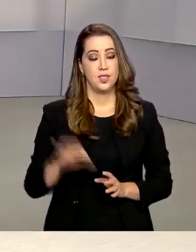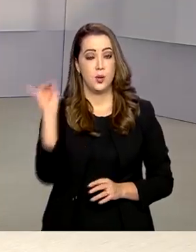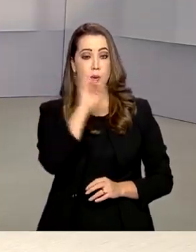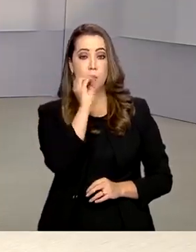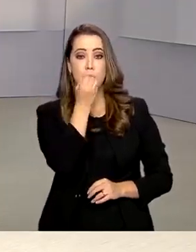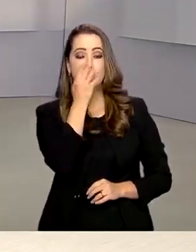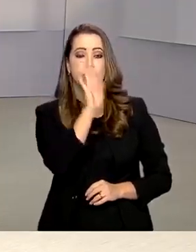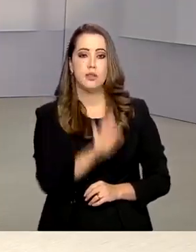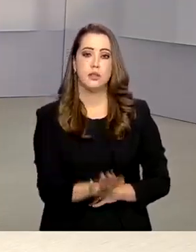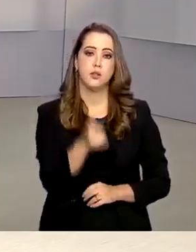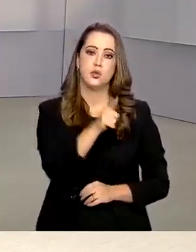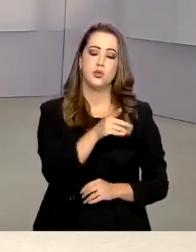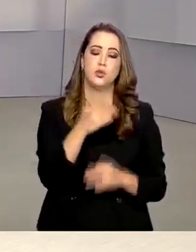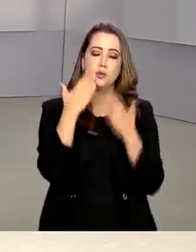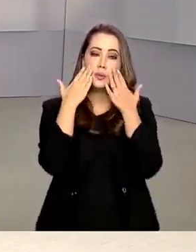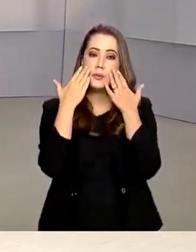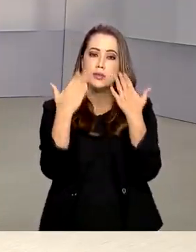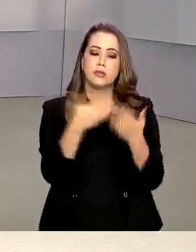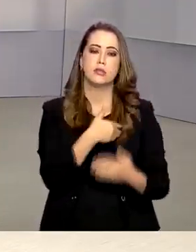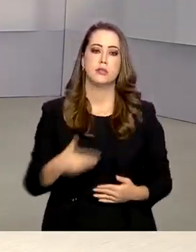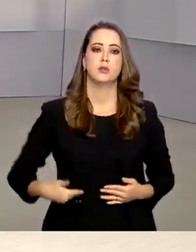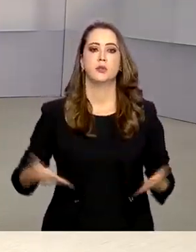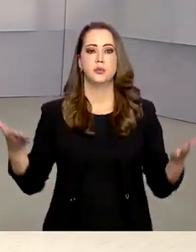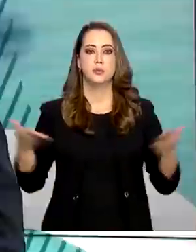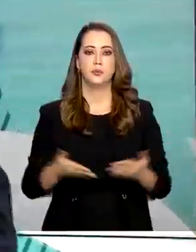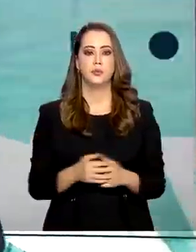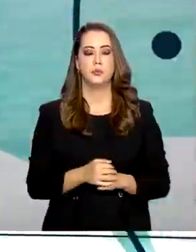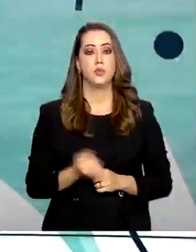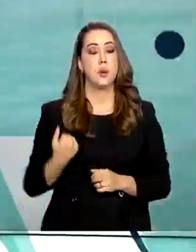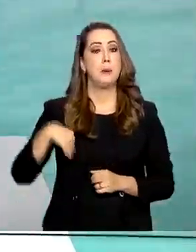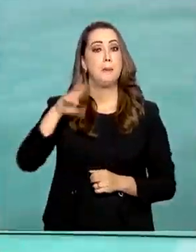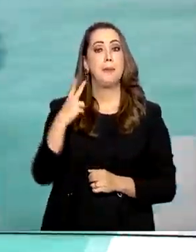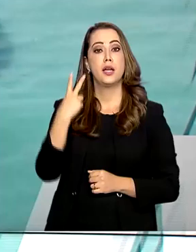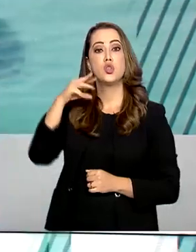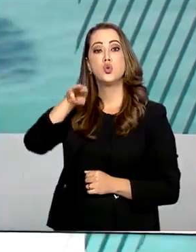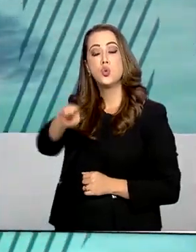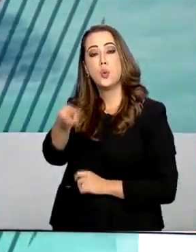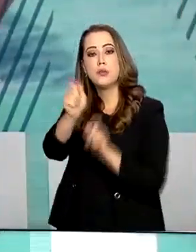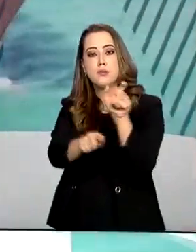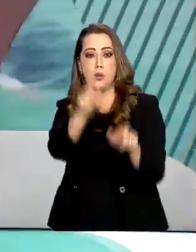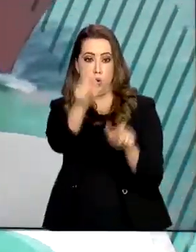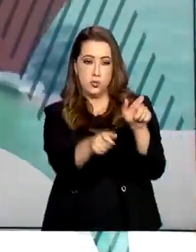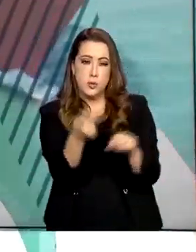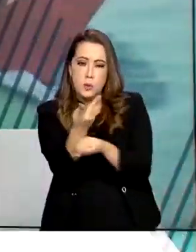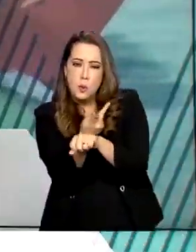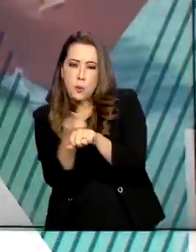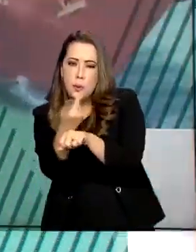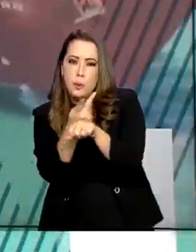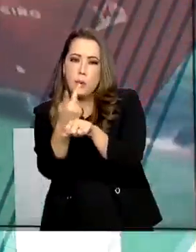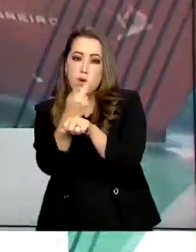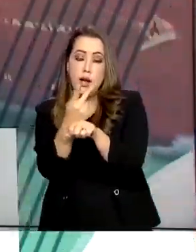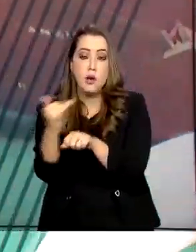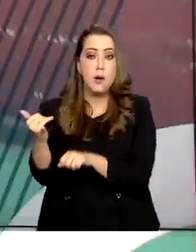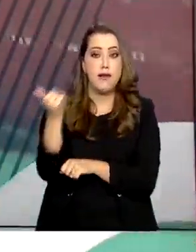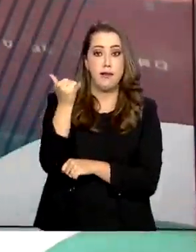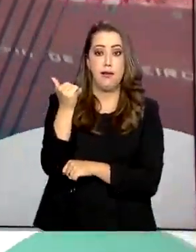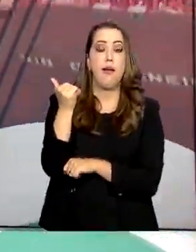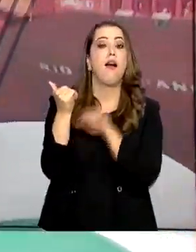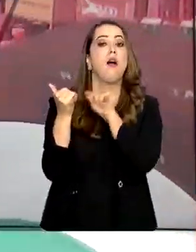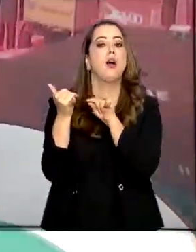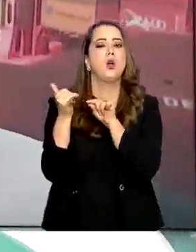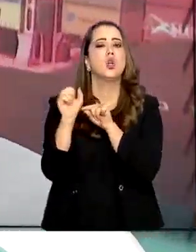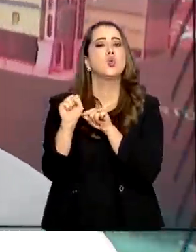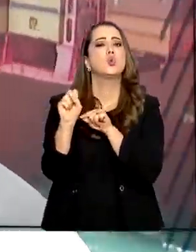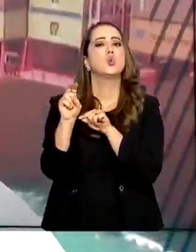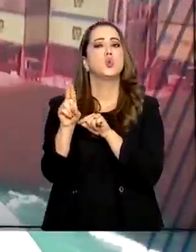Olá, boa tarde. Estamos de volta com o governo agora. Mais de 2 milhões de pessoas procuraram o teleatendimento do SUS para